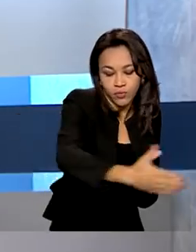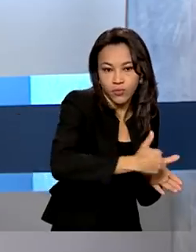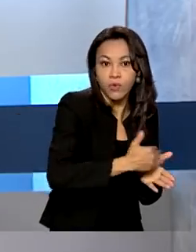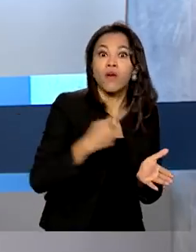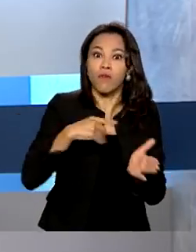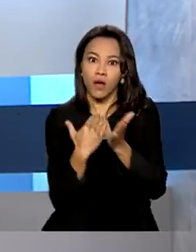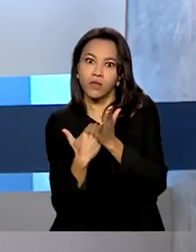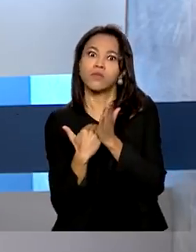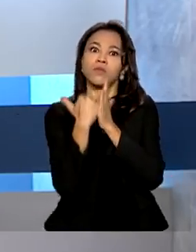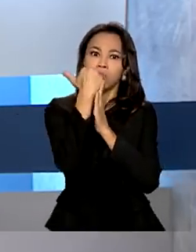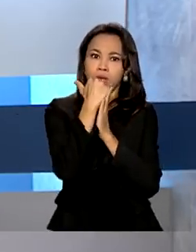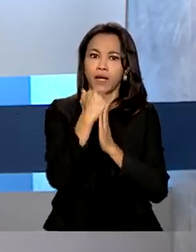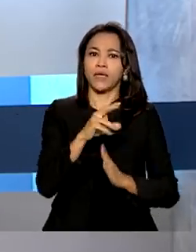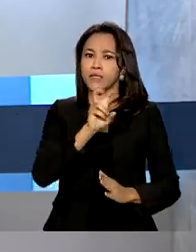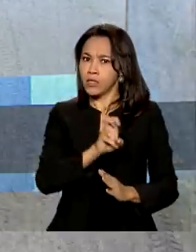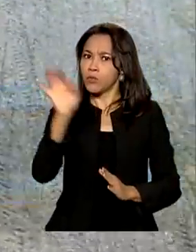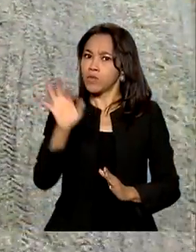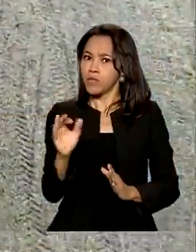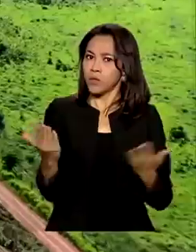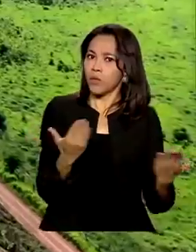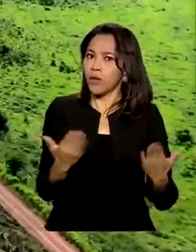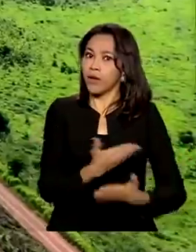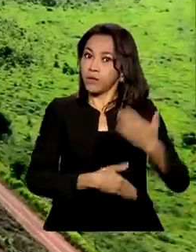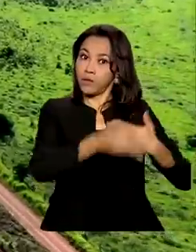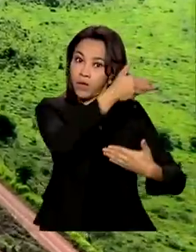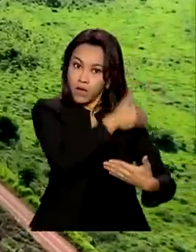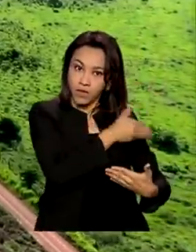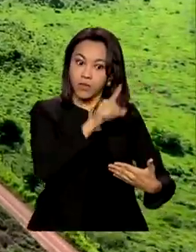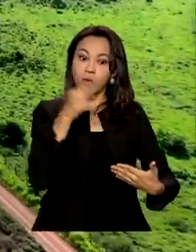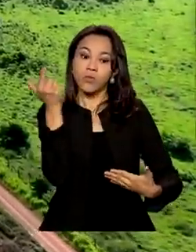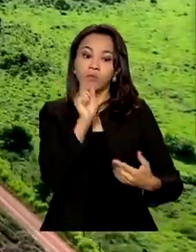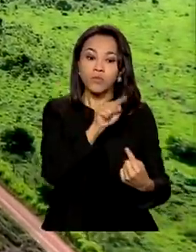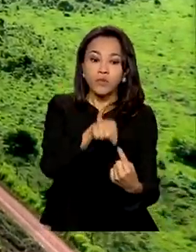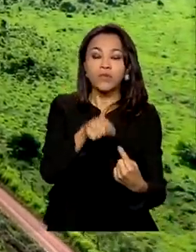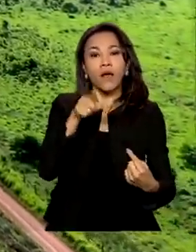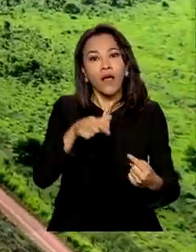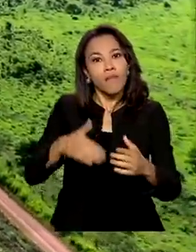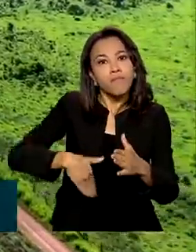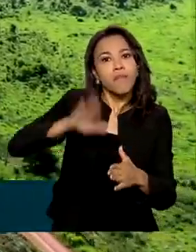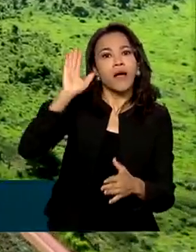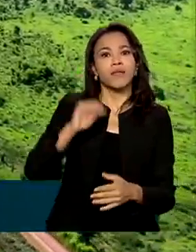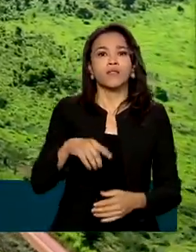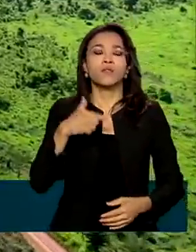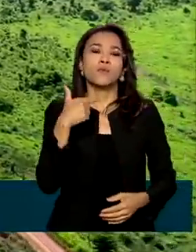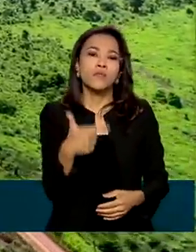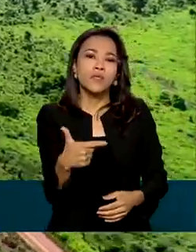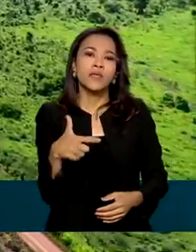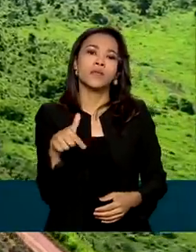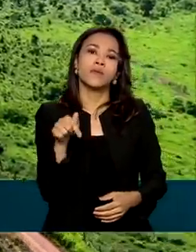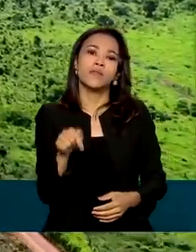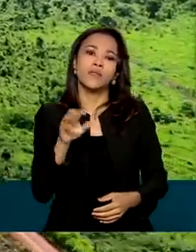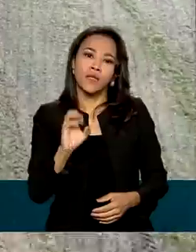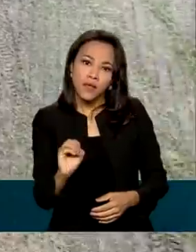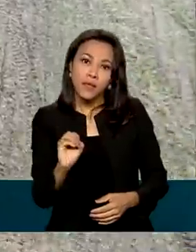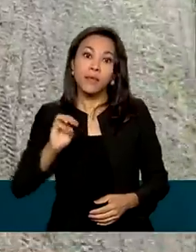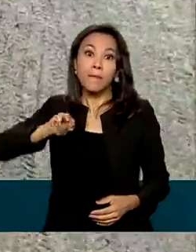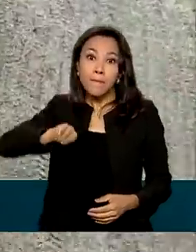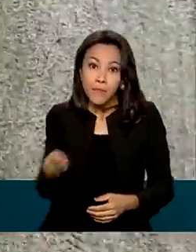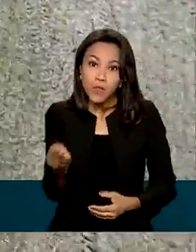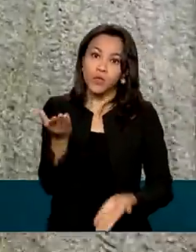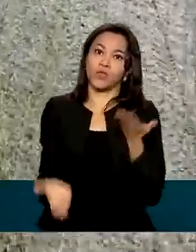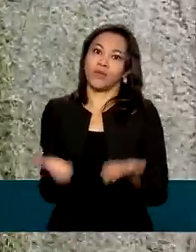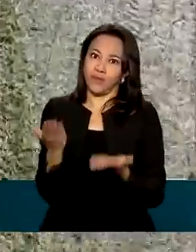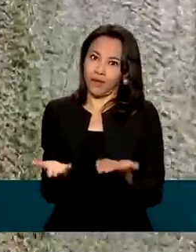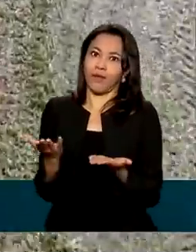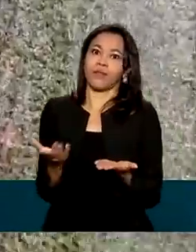5% a anterior. A estimativa é chegar a um volume maior do que 270 milhões de toneladas. Os